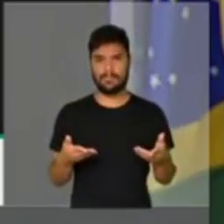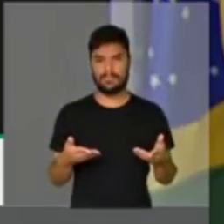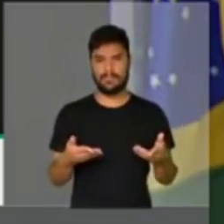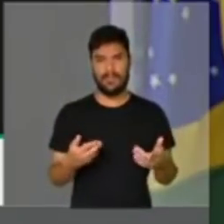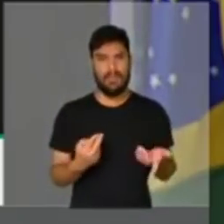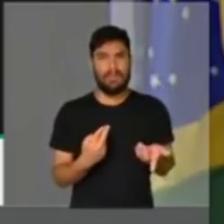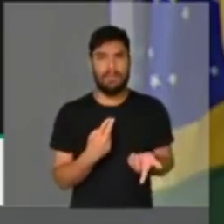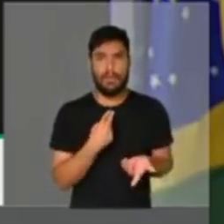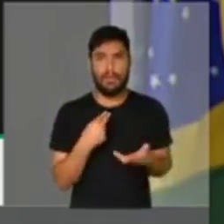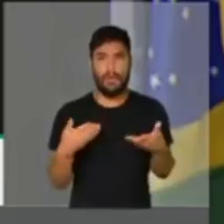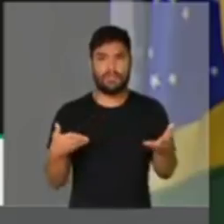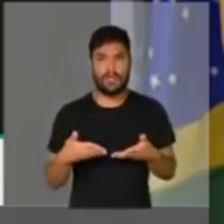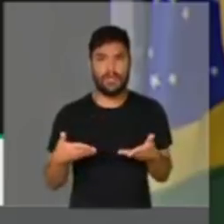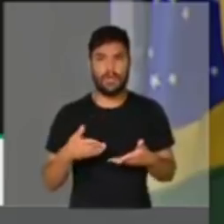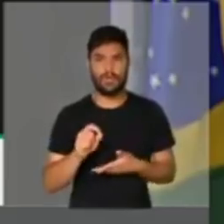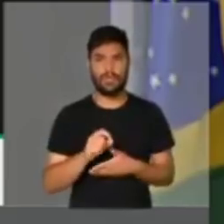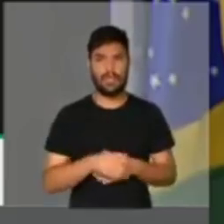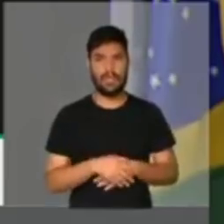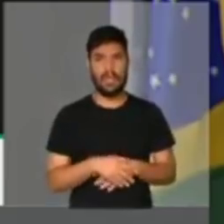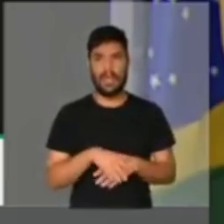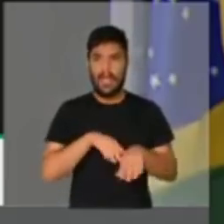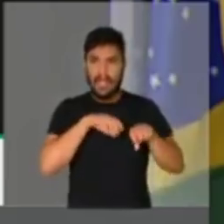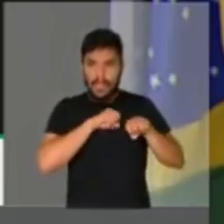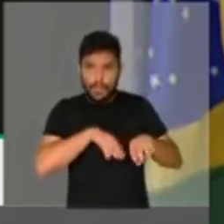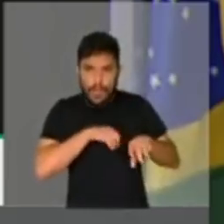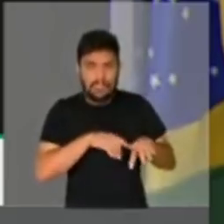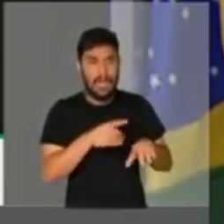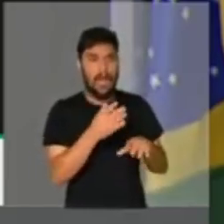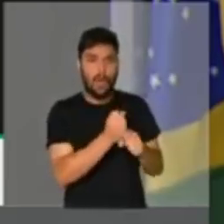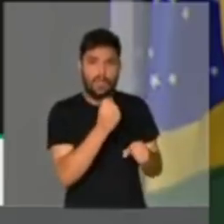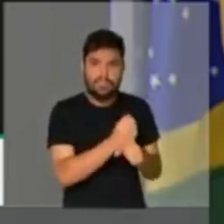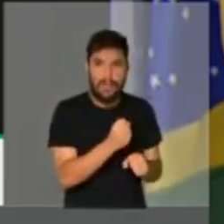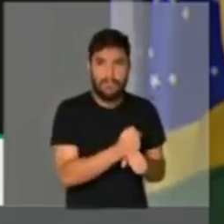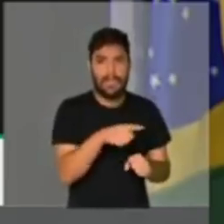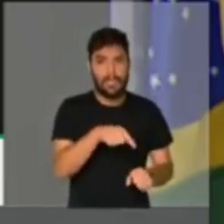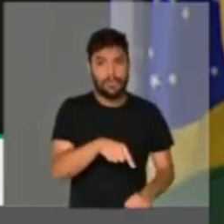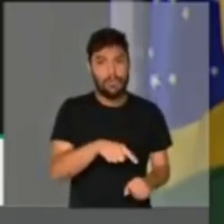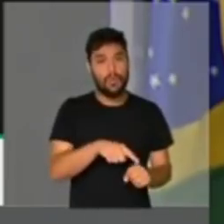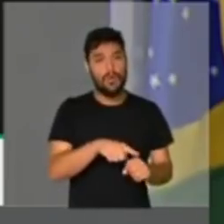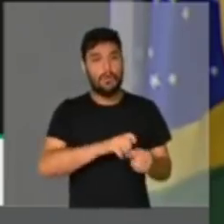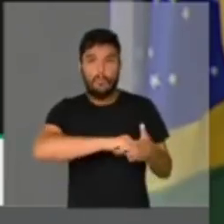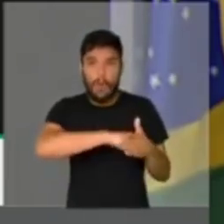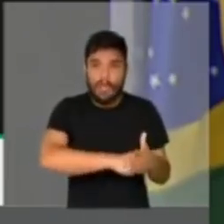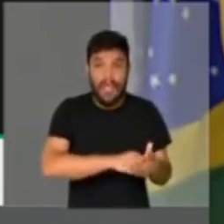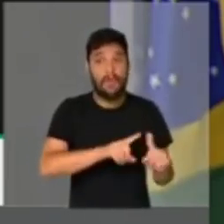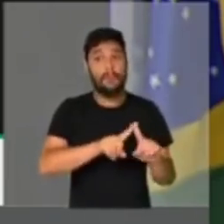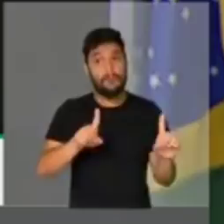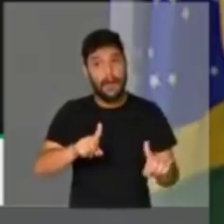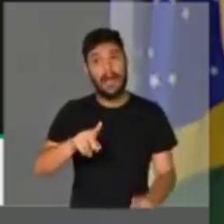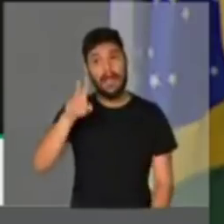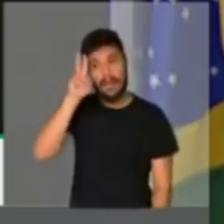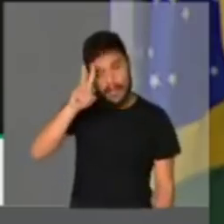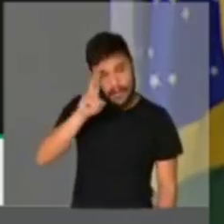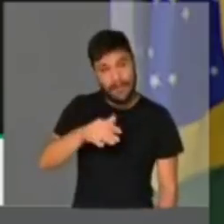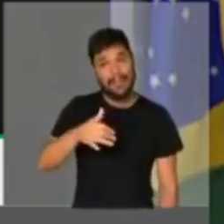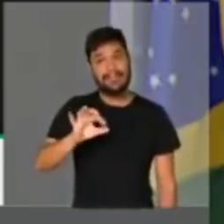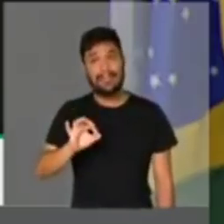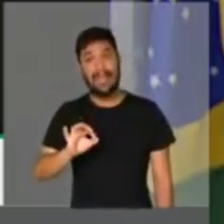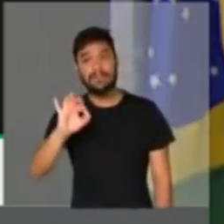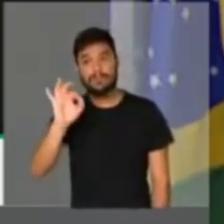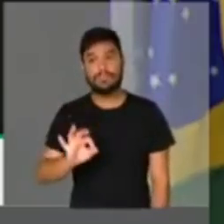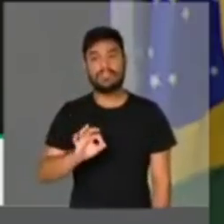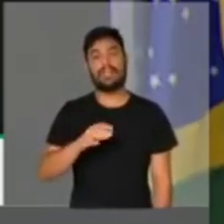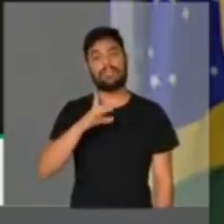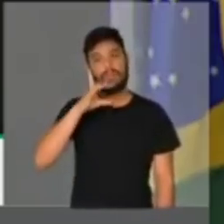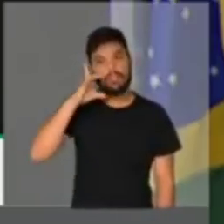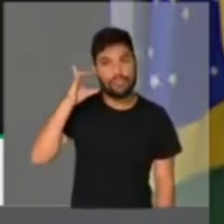se pode falar em uma calamidade na educação ou no orçamento sem se lembrar de inflação de 10% deixado pelo